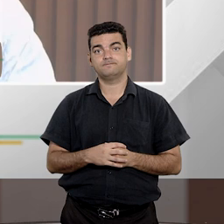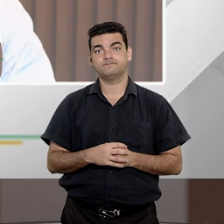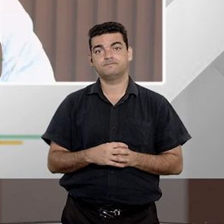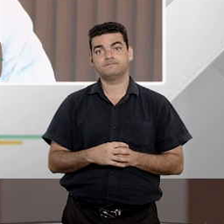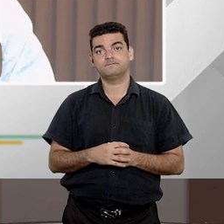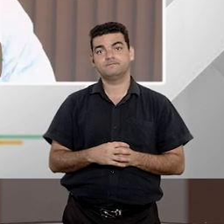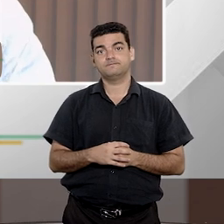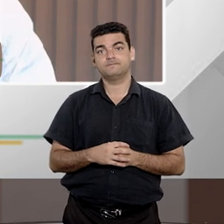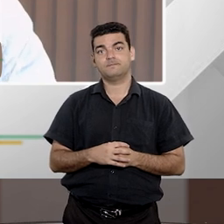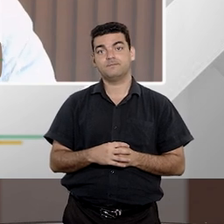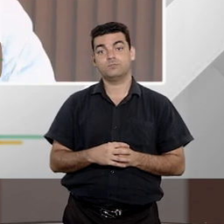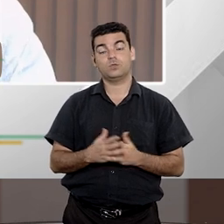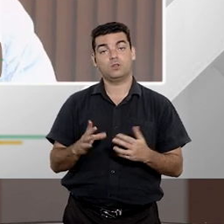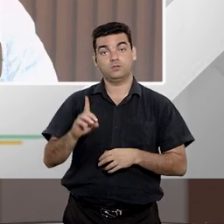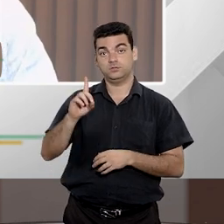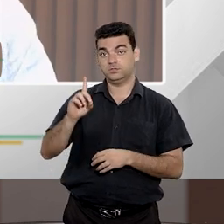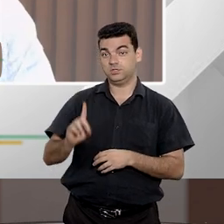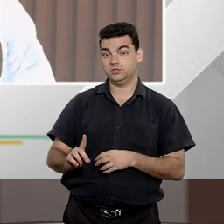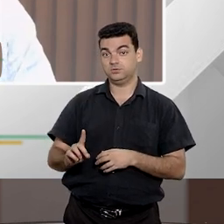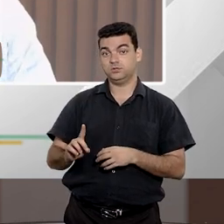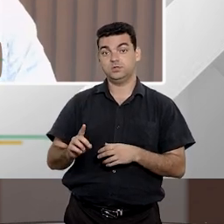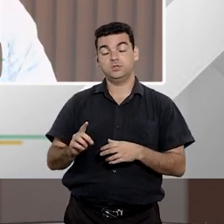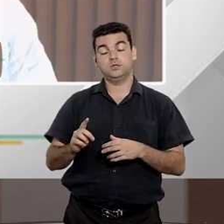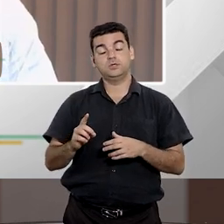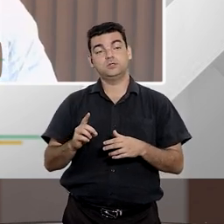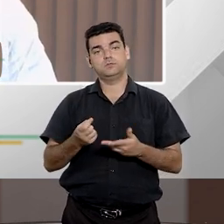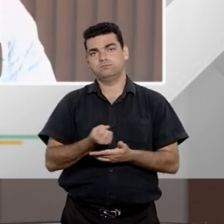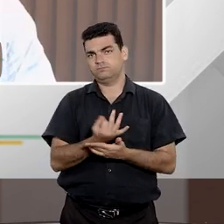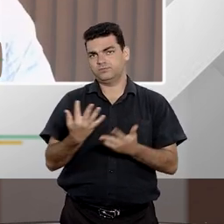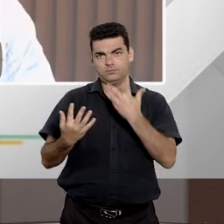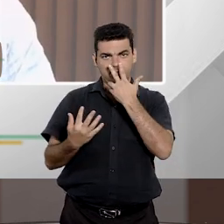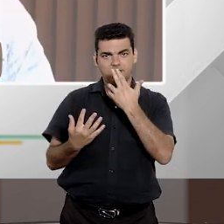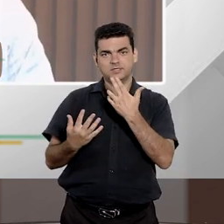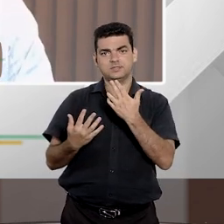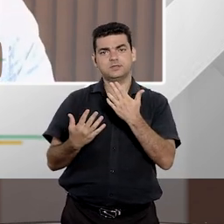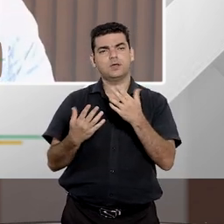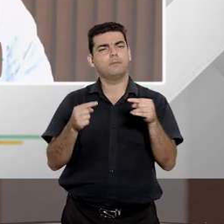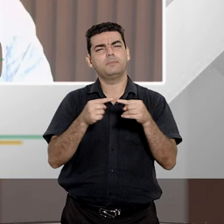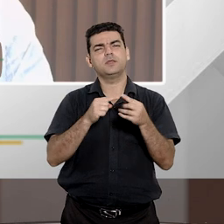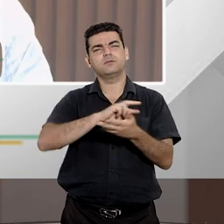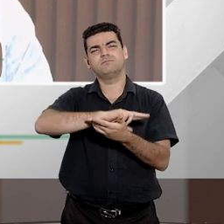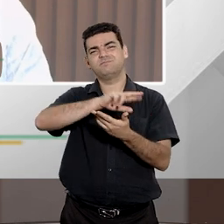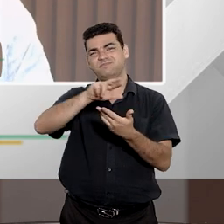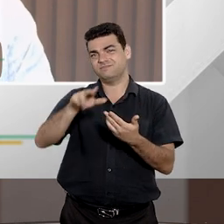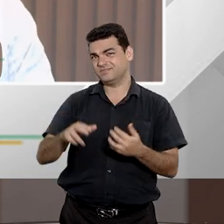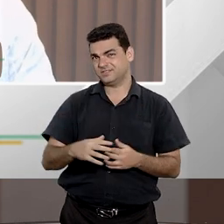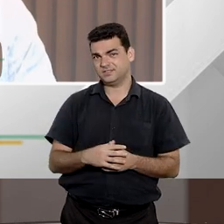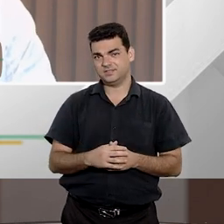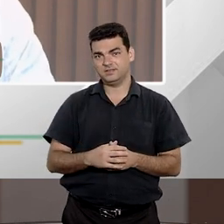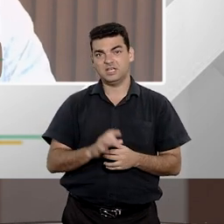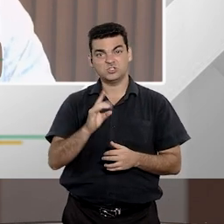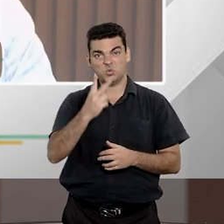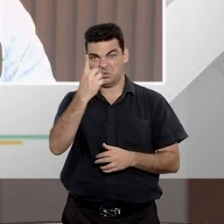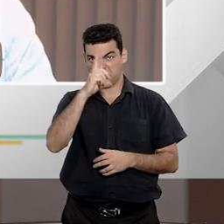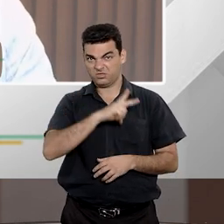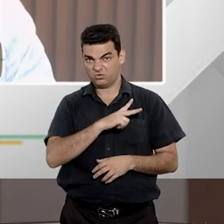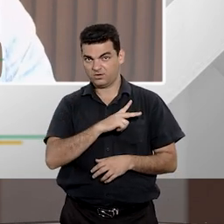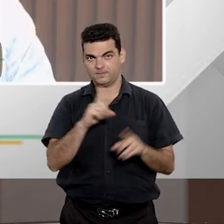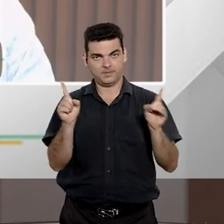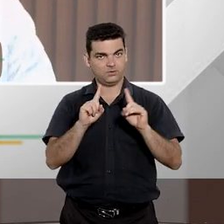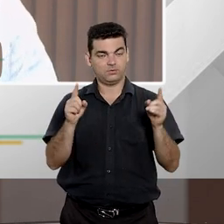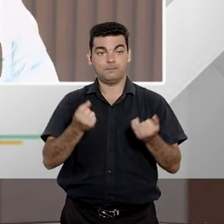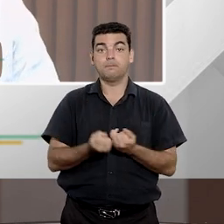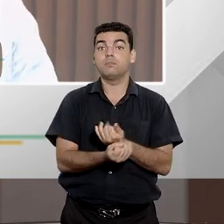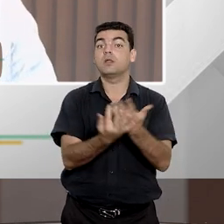O direito difuso, ele é um direito transindividual, ou seja, ultrapassa o indivíduo por si